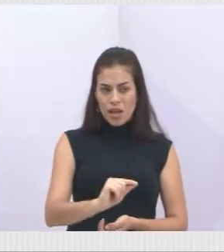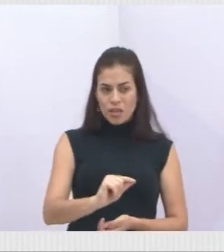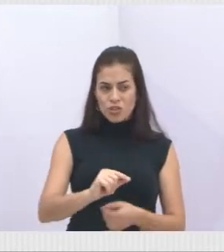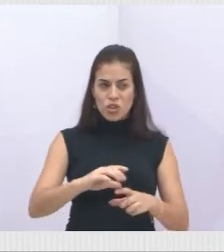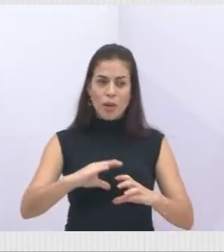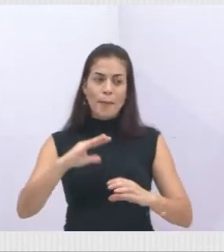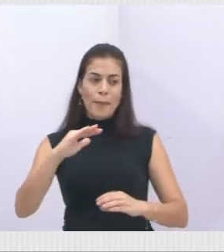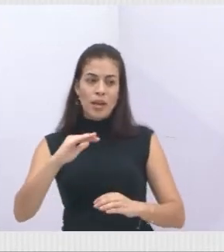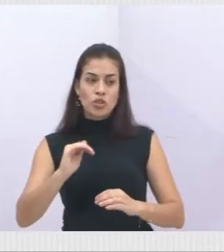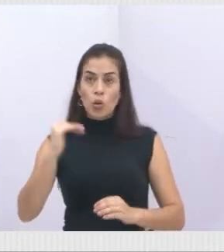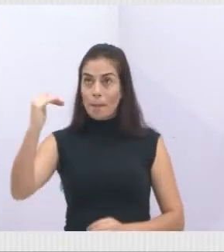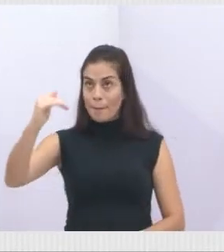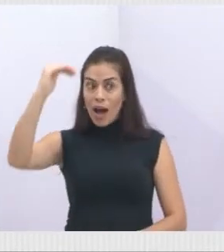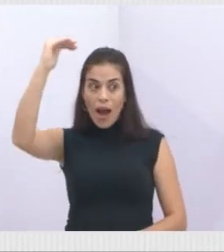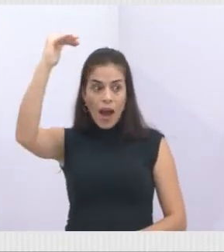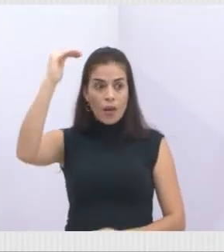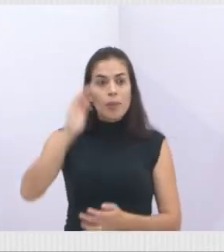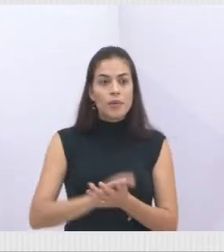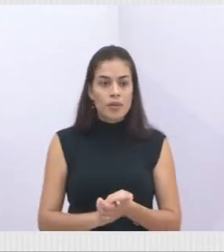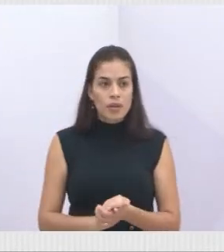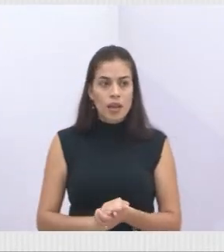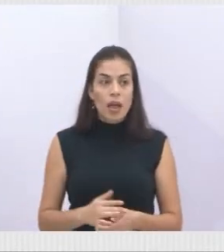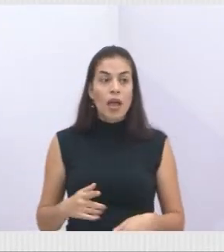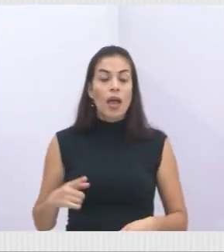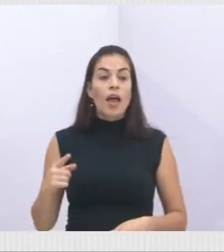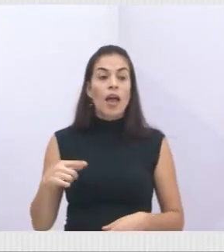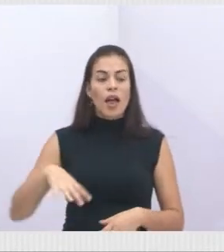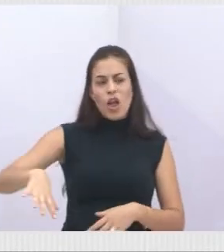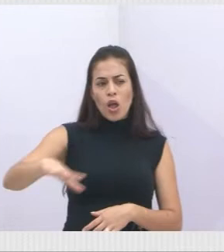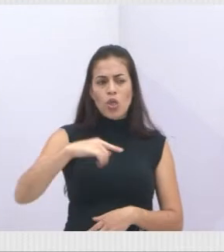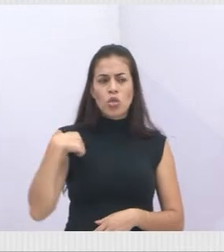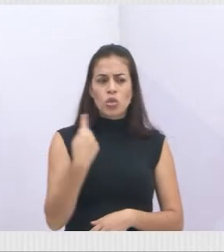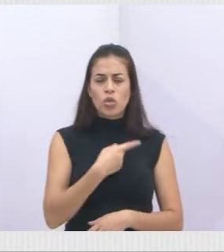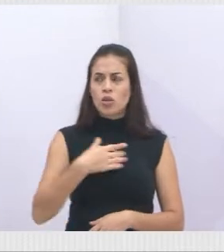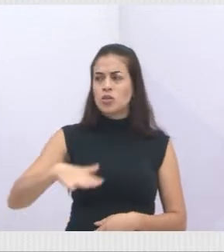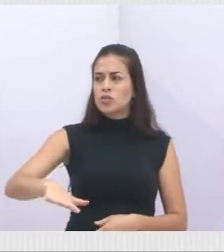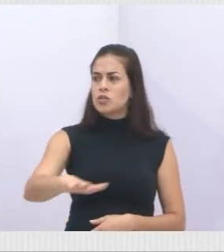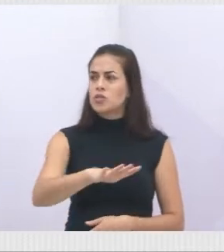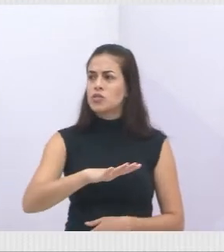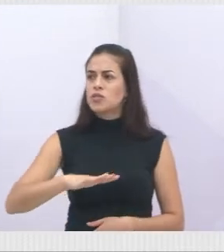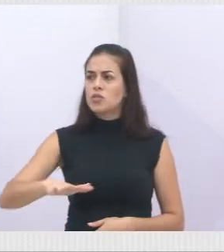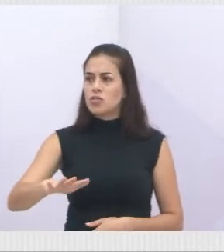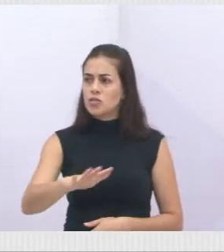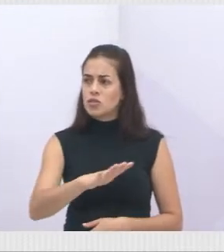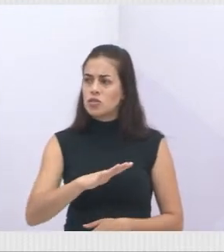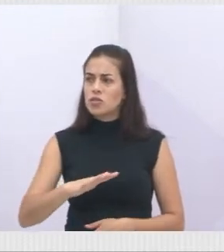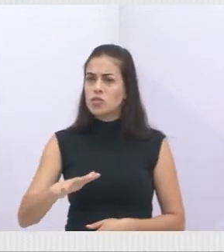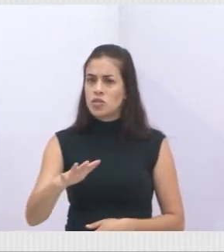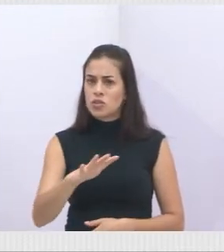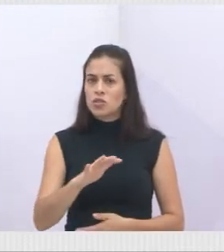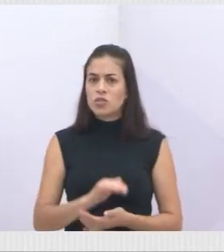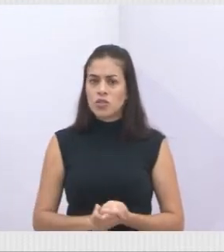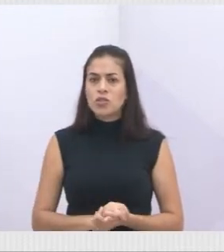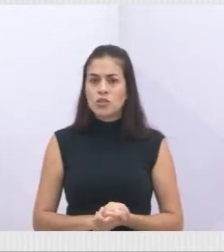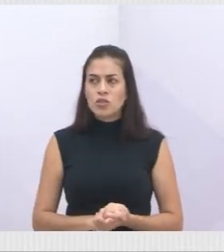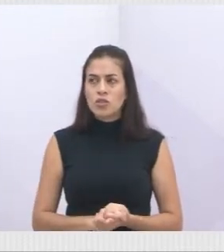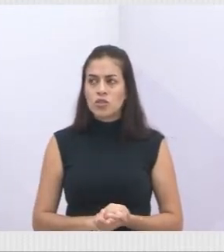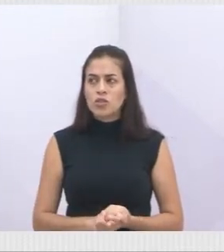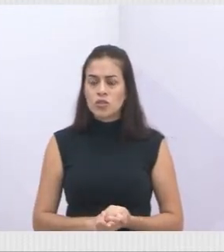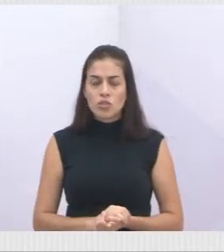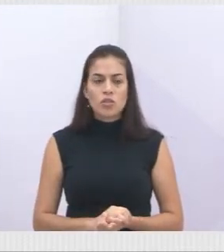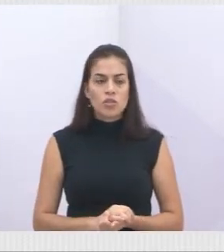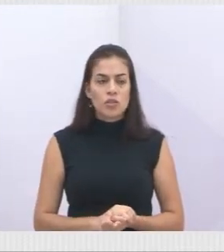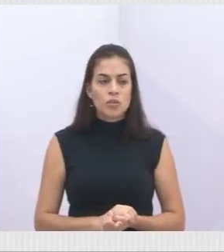a gente tem a prioridade muito alta para recompor a Mata Atlântica, tá? E a gente também tem alguns trechos no município que tem mancha de